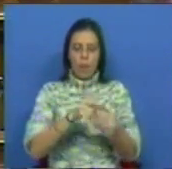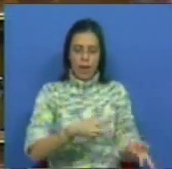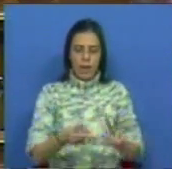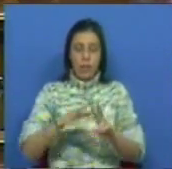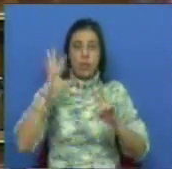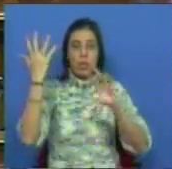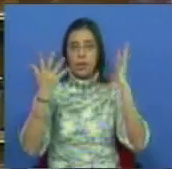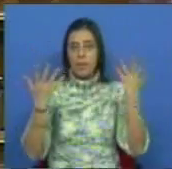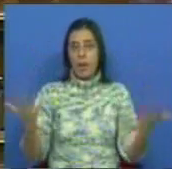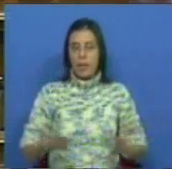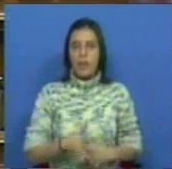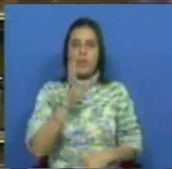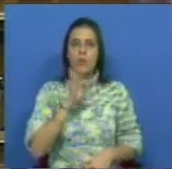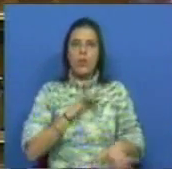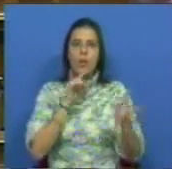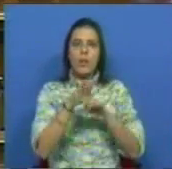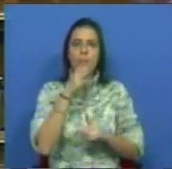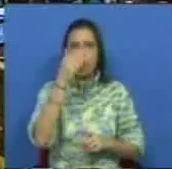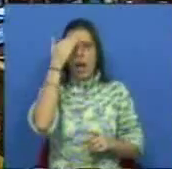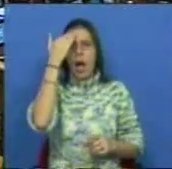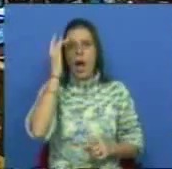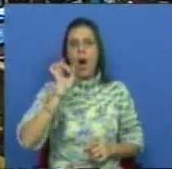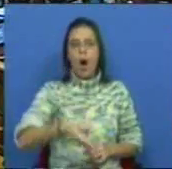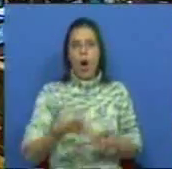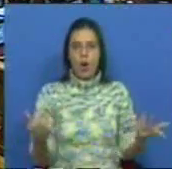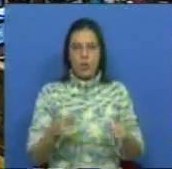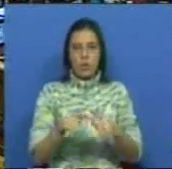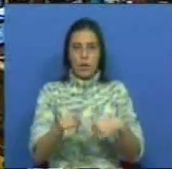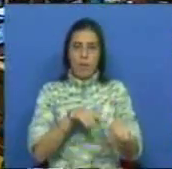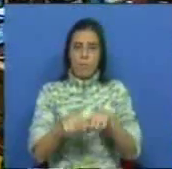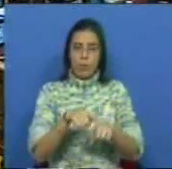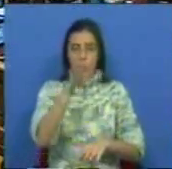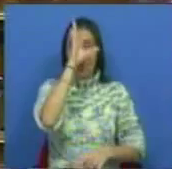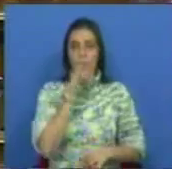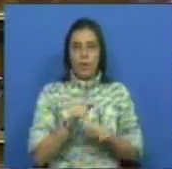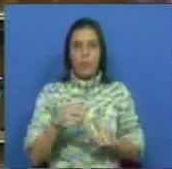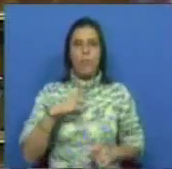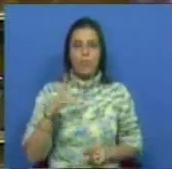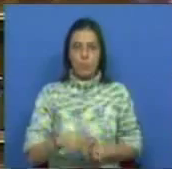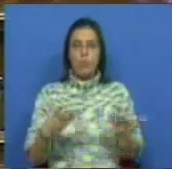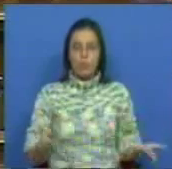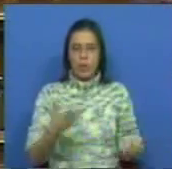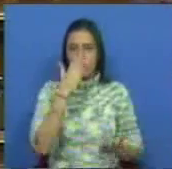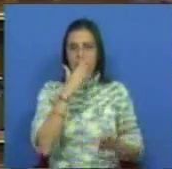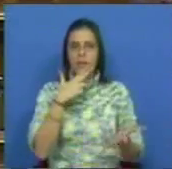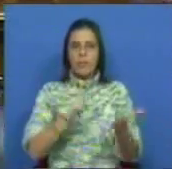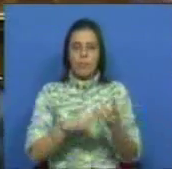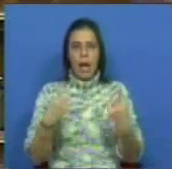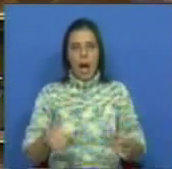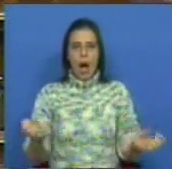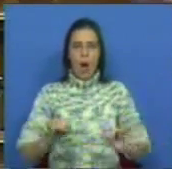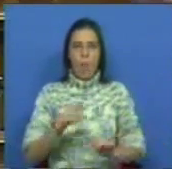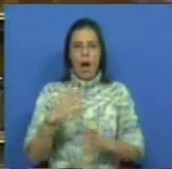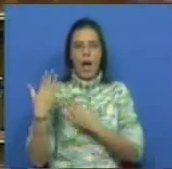às alterações climáticas. Senhora Deputada, como é que considera que é esta política do Governo português e se há de facto ou não